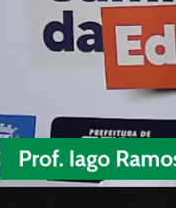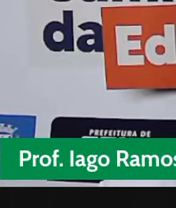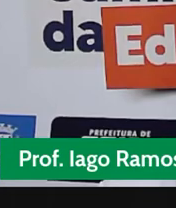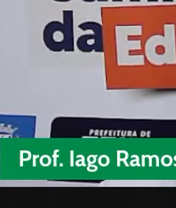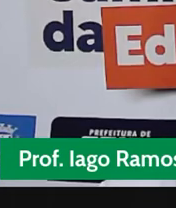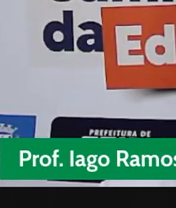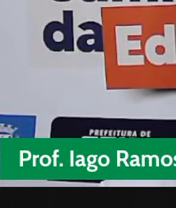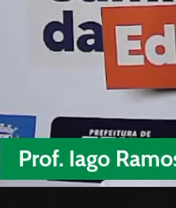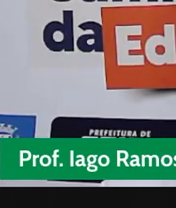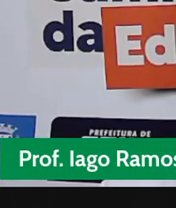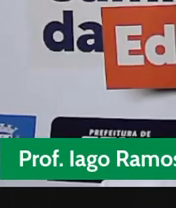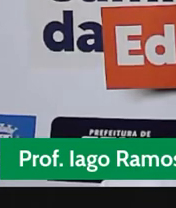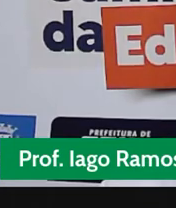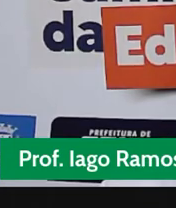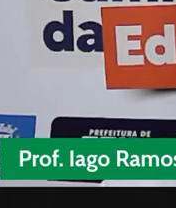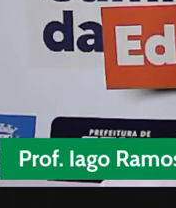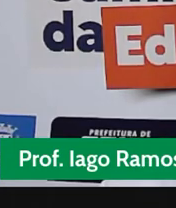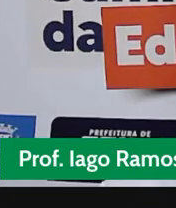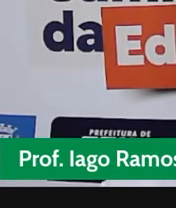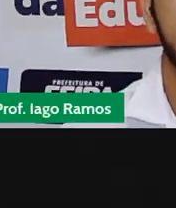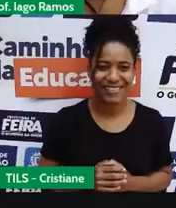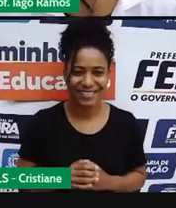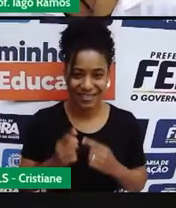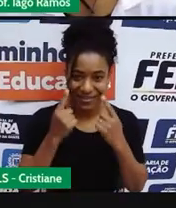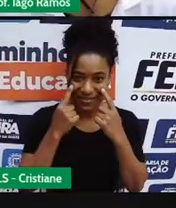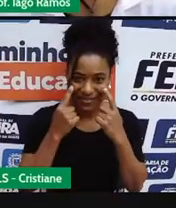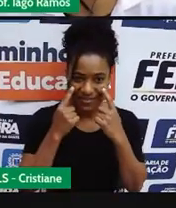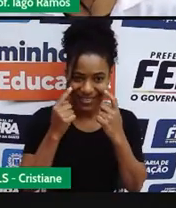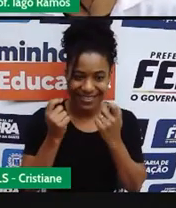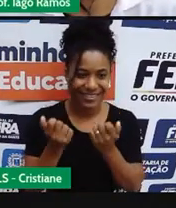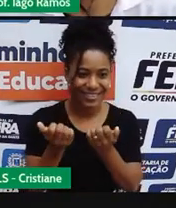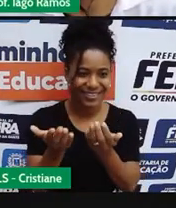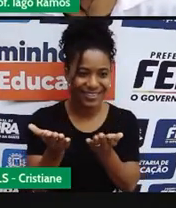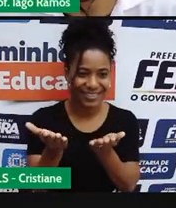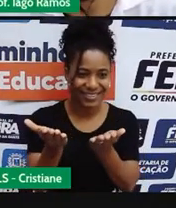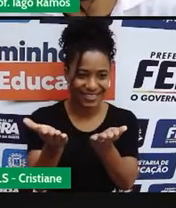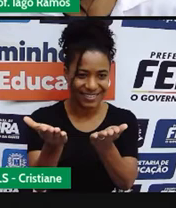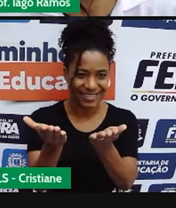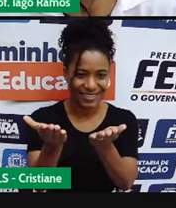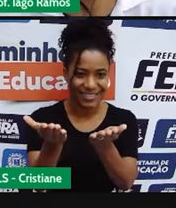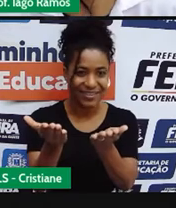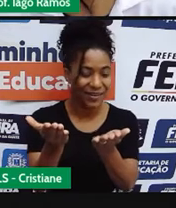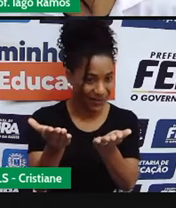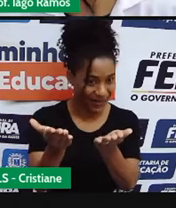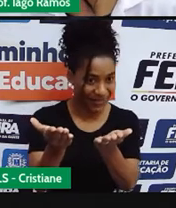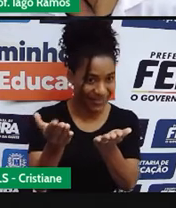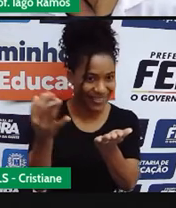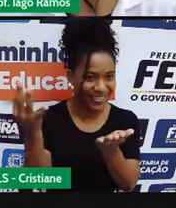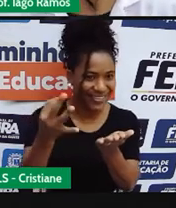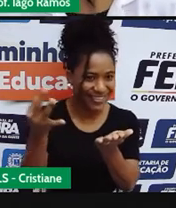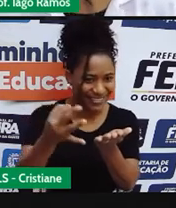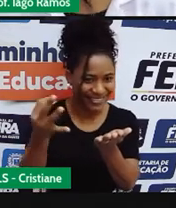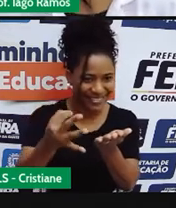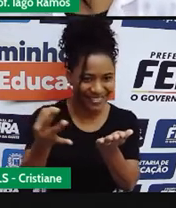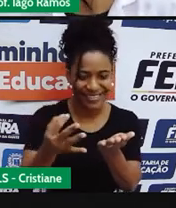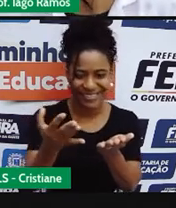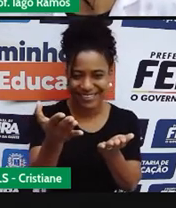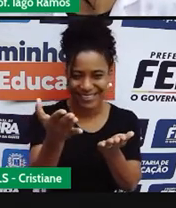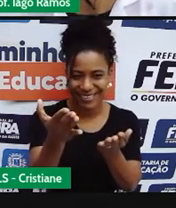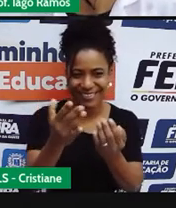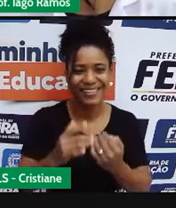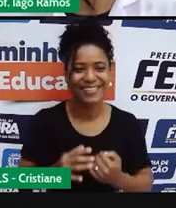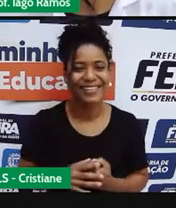aparece aí para nós, e aí a gente faz o negócio ficar bacana. Olha aí, já tá aí, né?